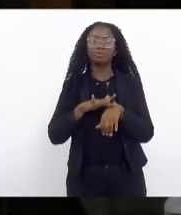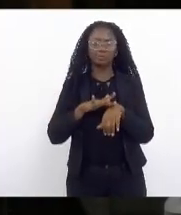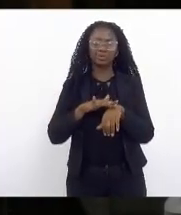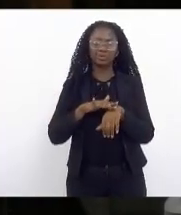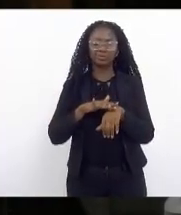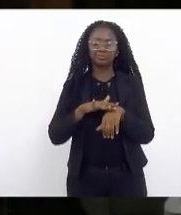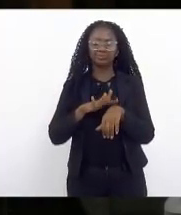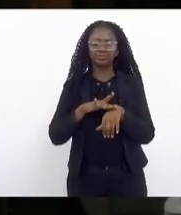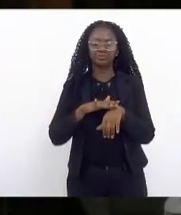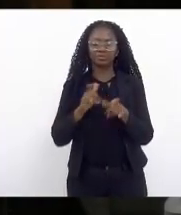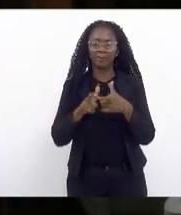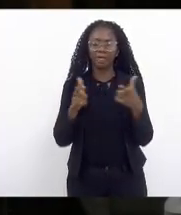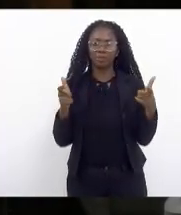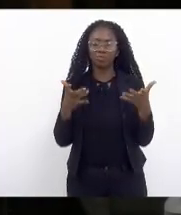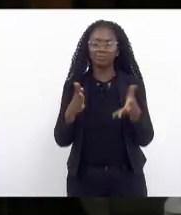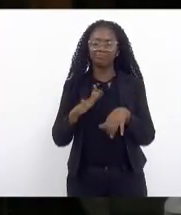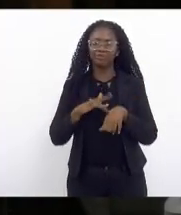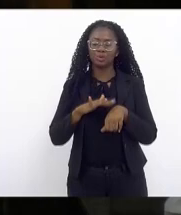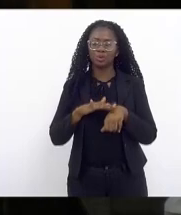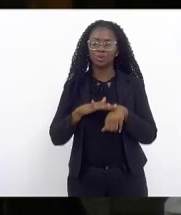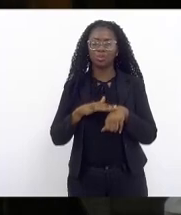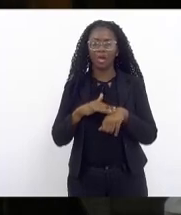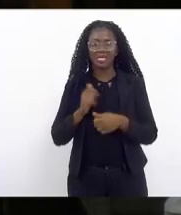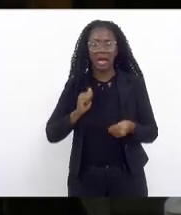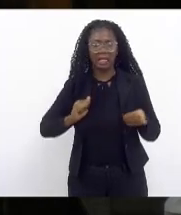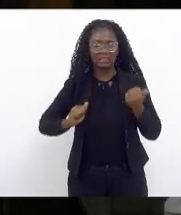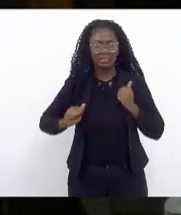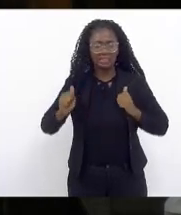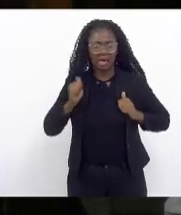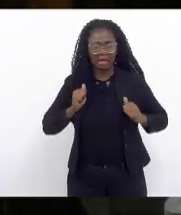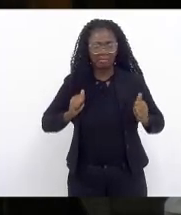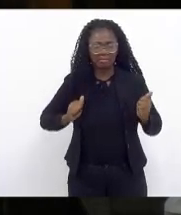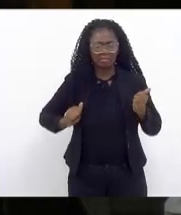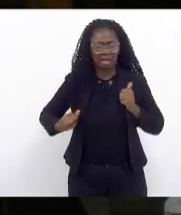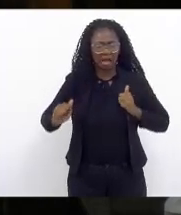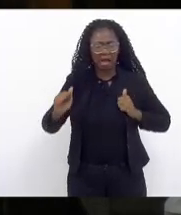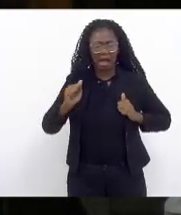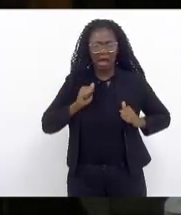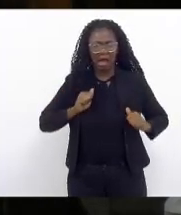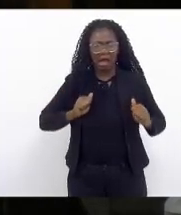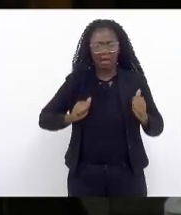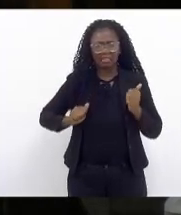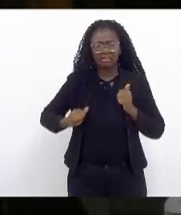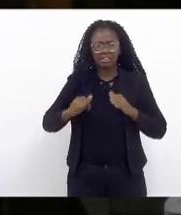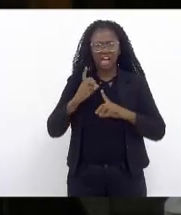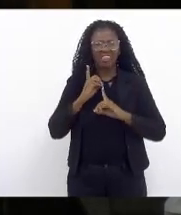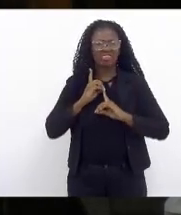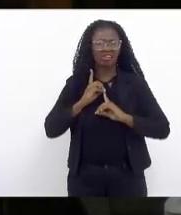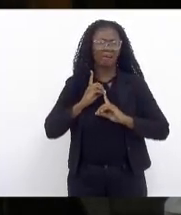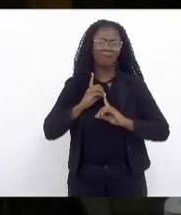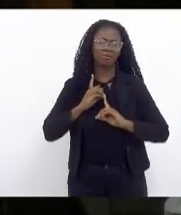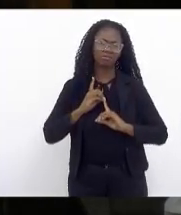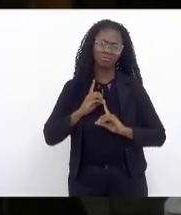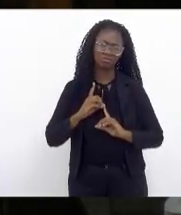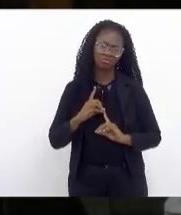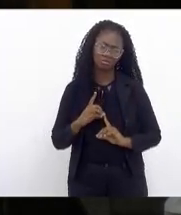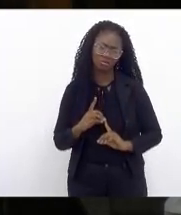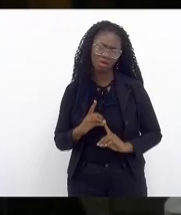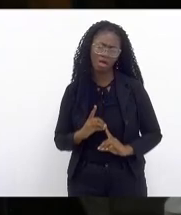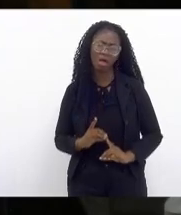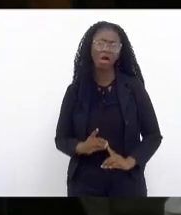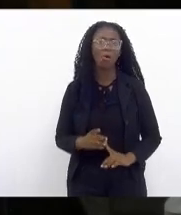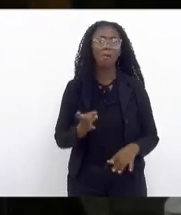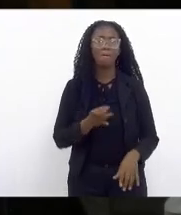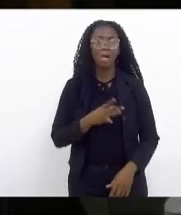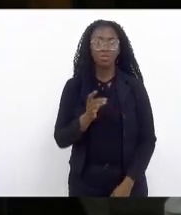está doente tomada pela ansiedade tomada pela depressão tomada